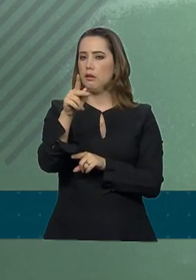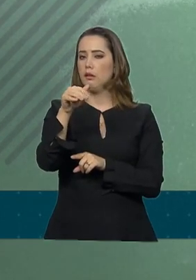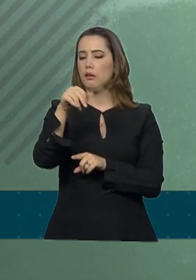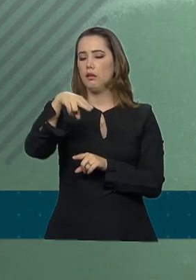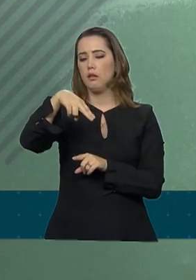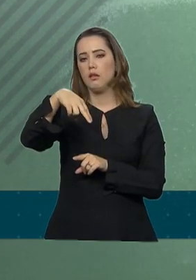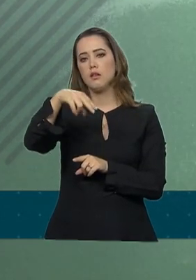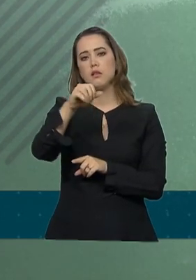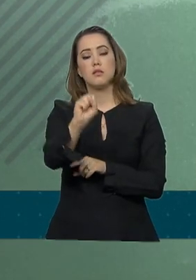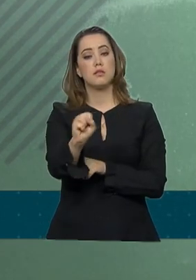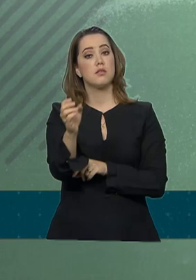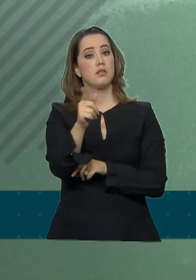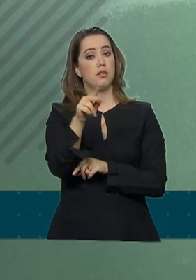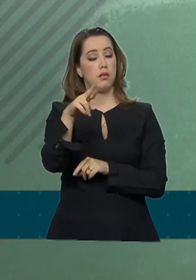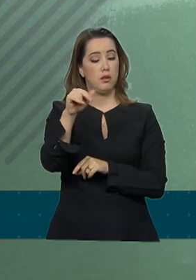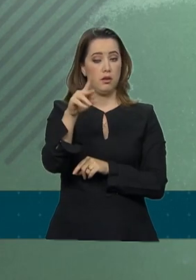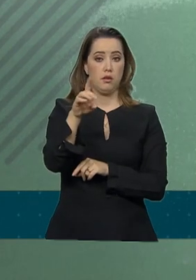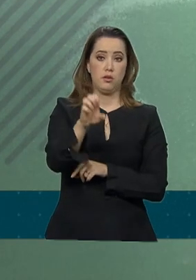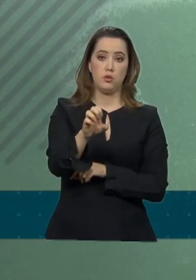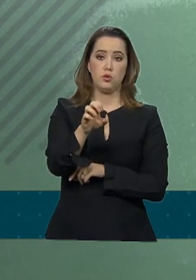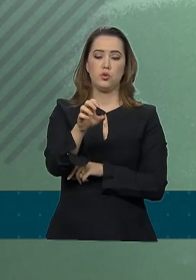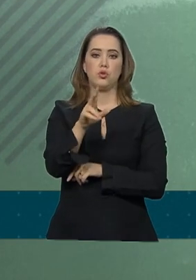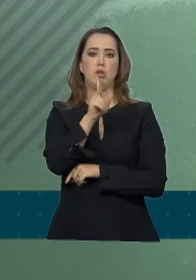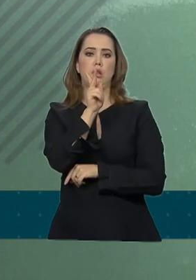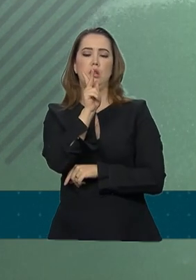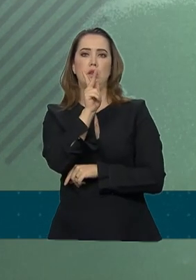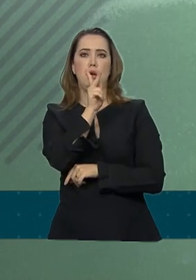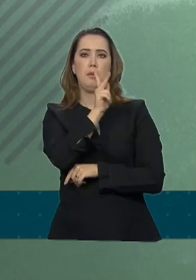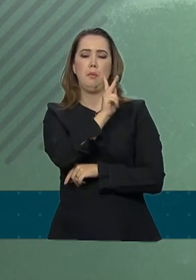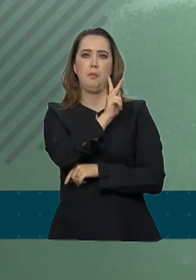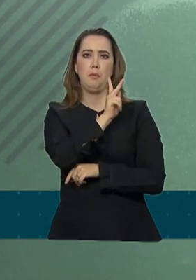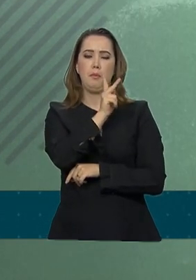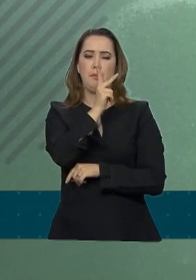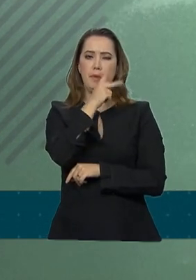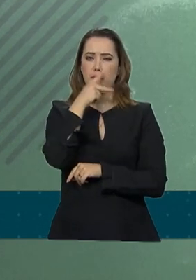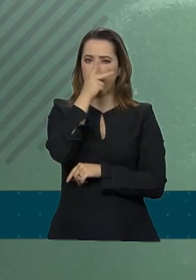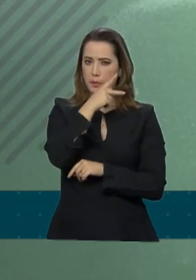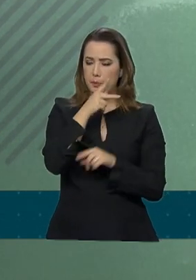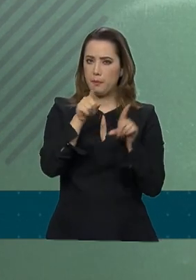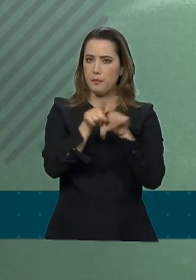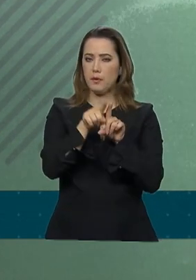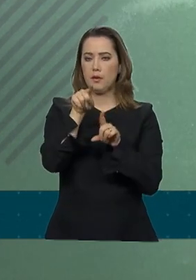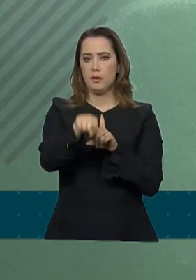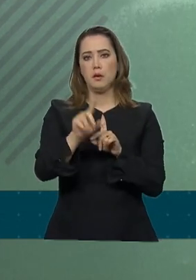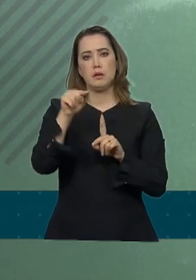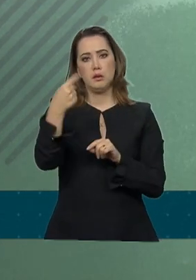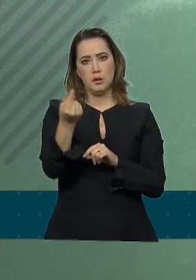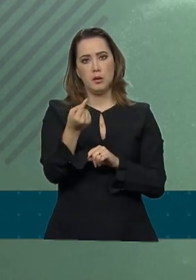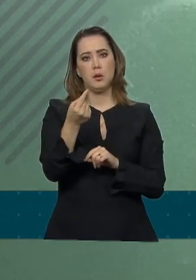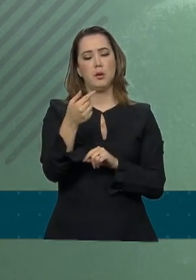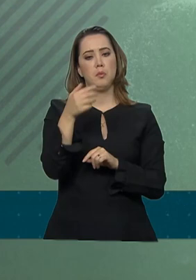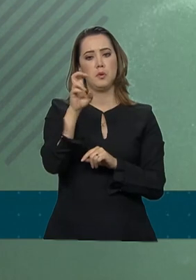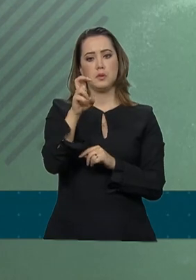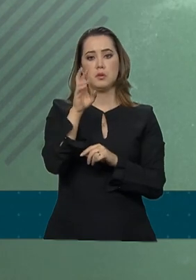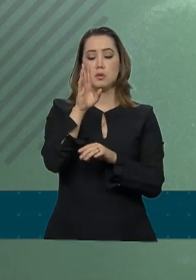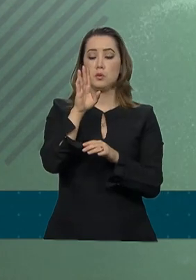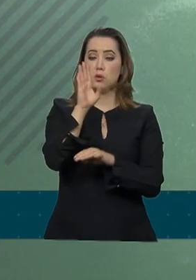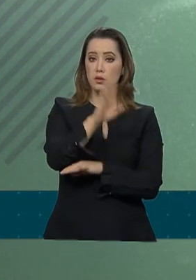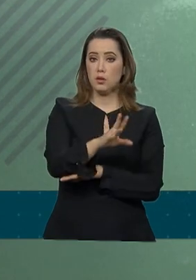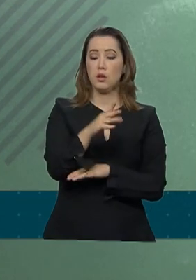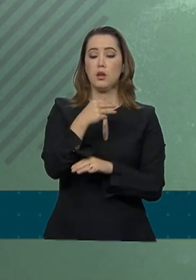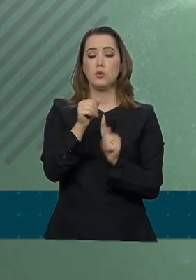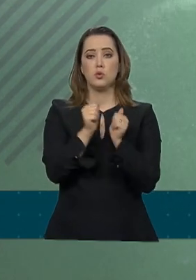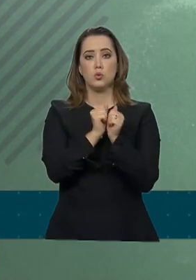Às 17h, o senhor presidente recebeu o deputado Marco Feliciano. Não obstante, não tenho informações sobre essa agenda.